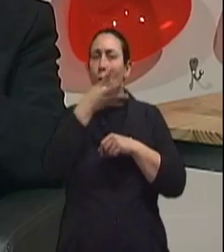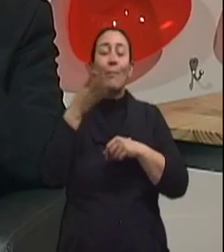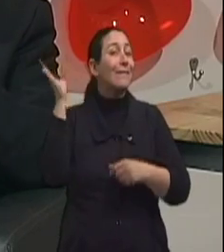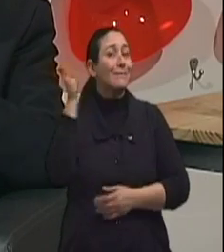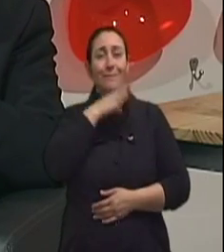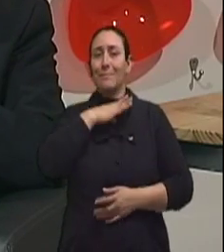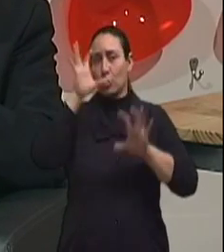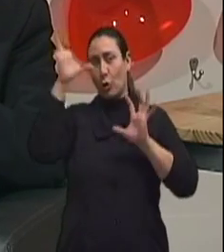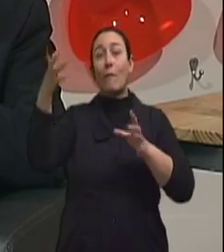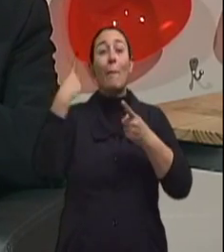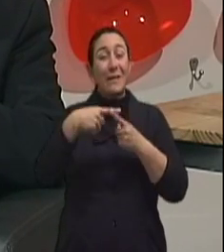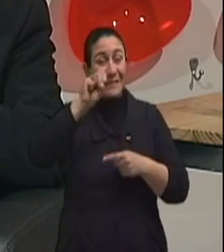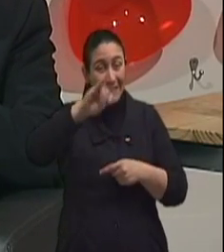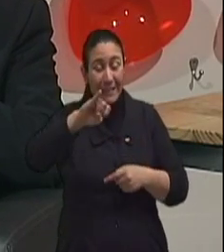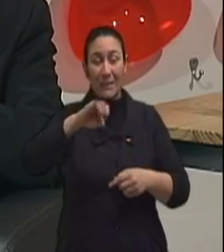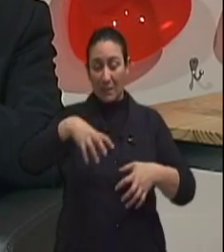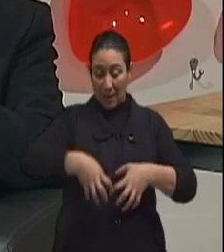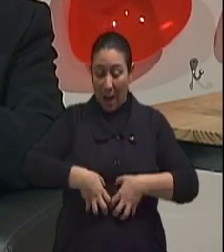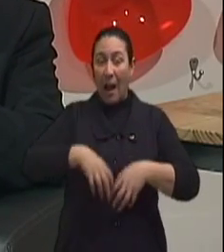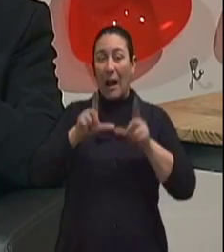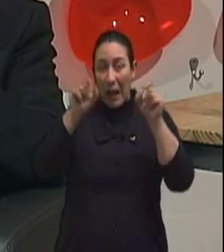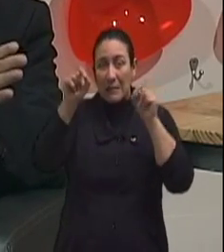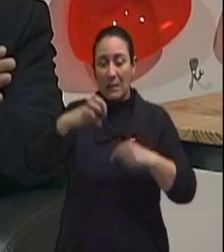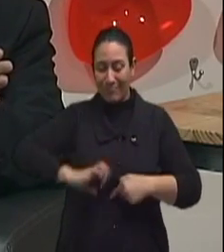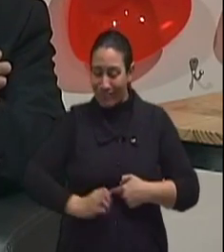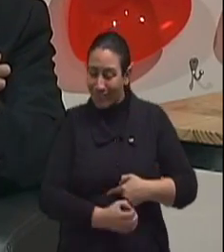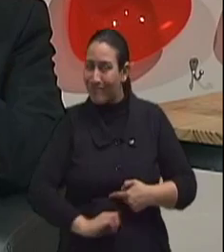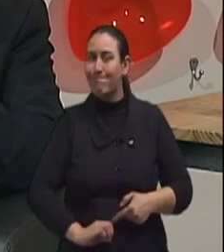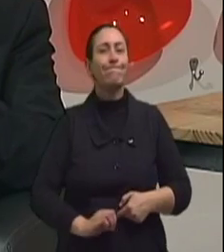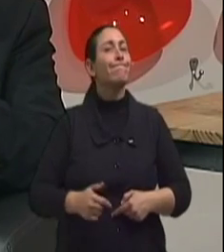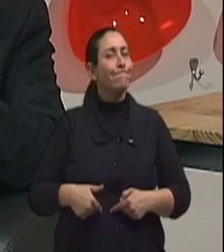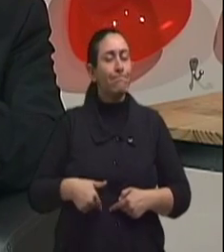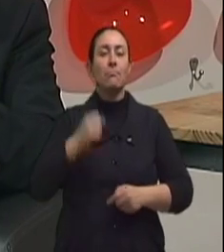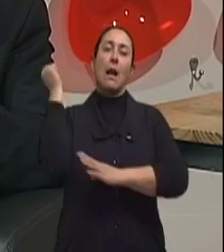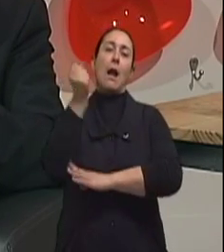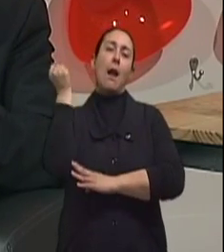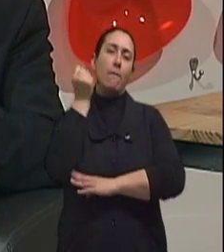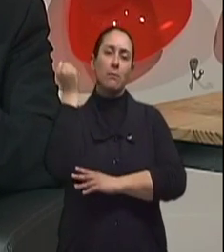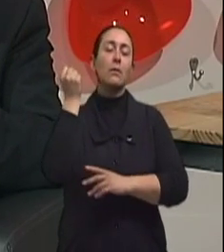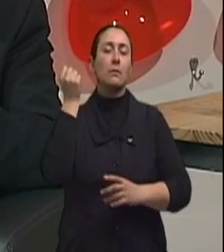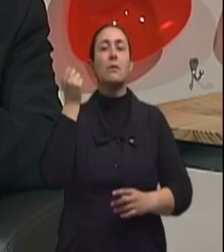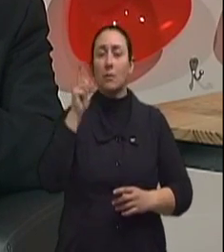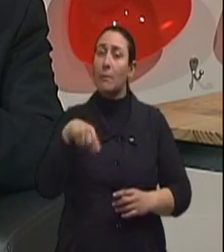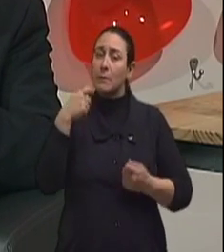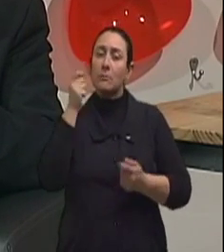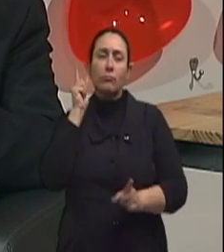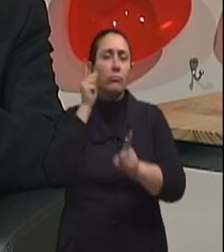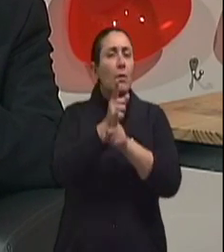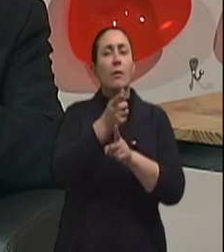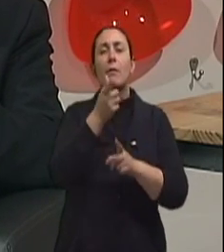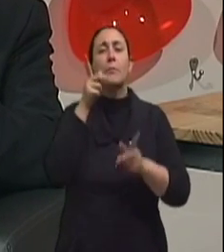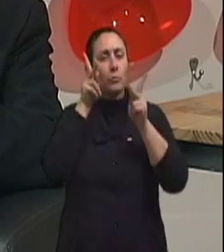prevenção e como um diagnóstico precoce, né? Perfeito. E a partir dos 50 anos, de 10 em 10 anos. Se encontra um pólipo, identifica uma pessoa de maior